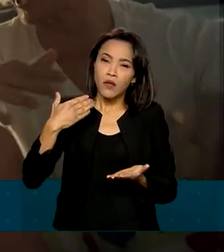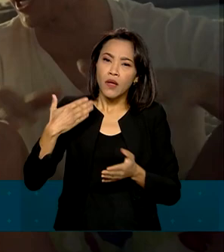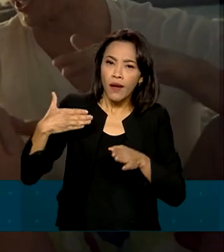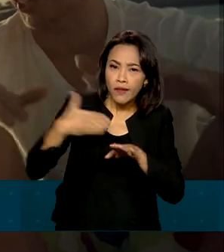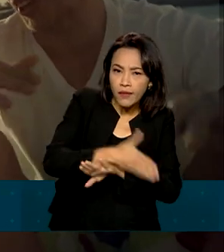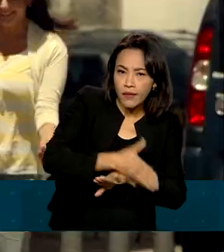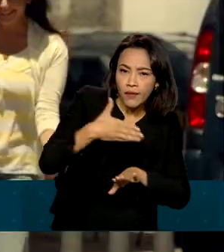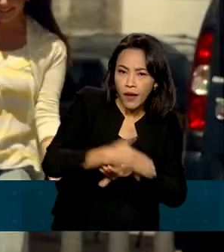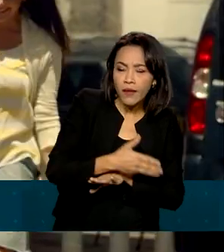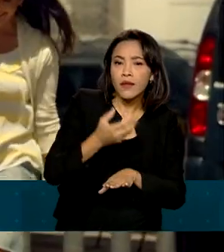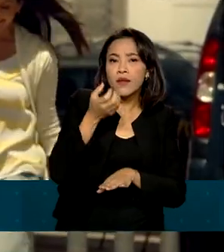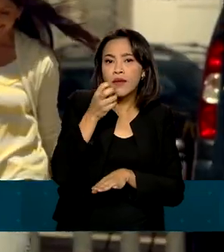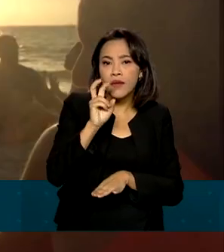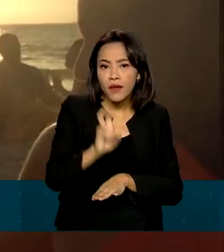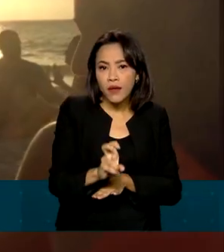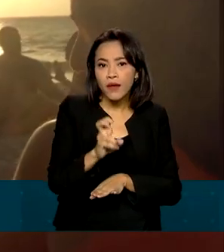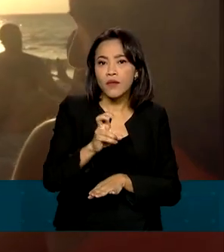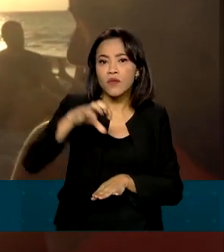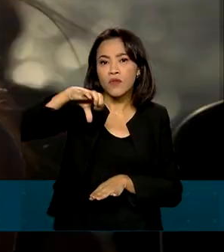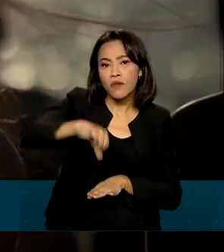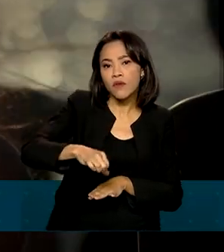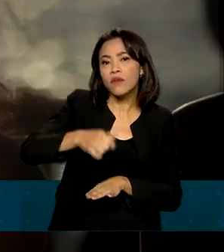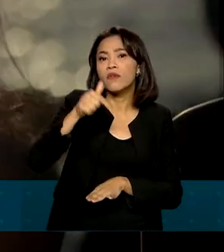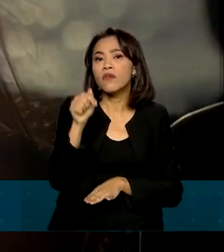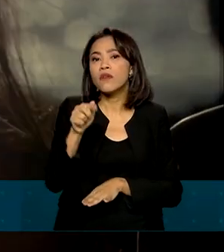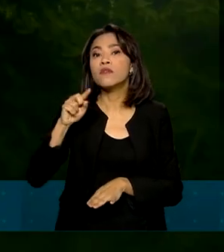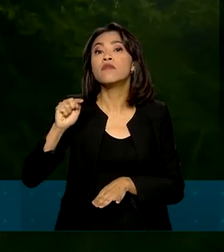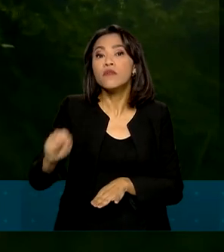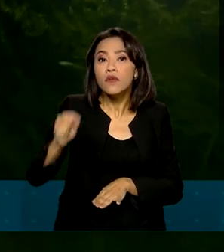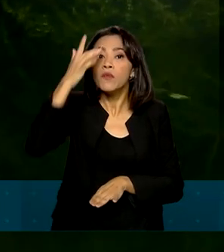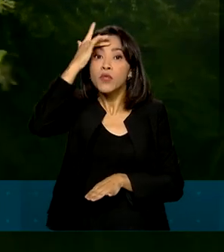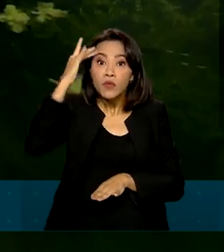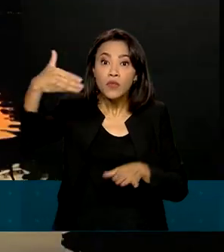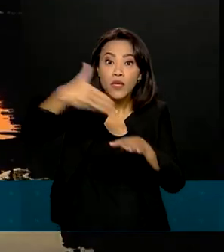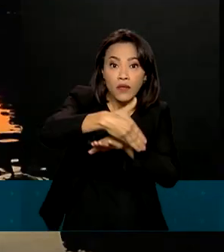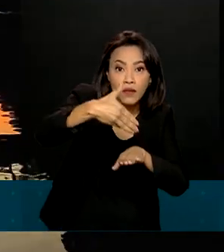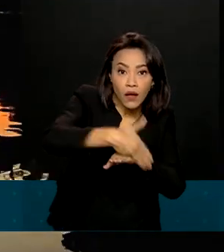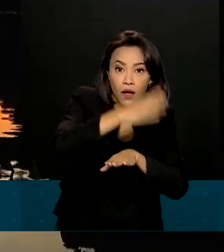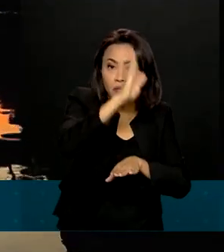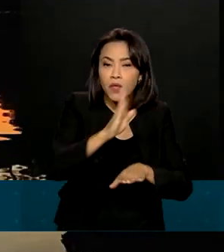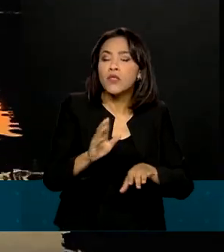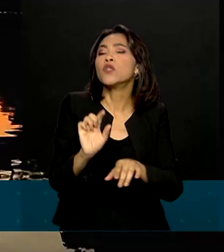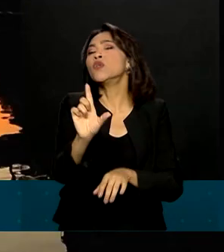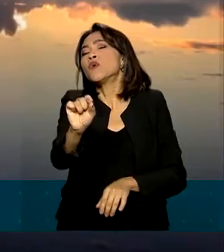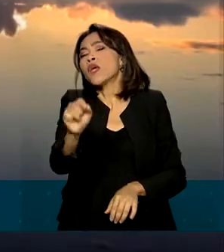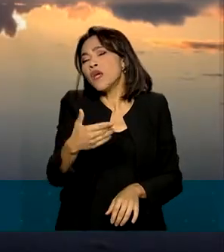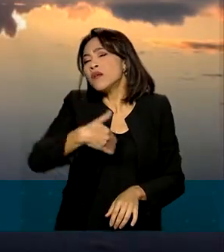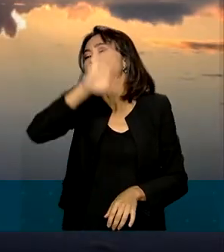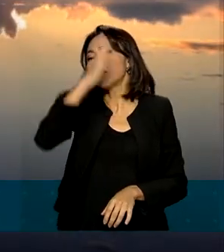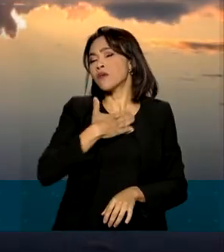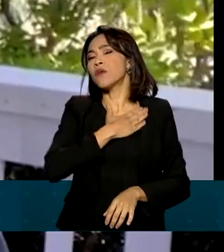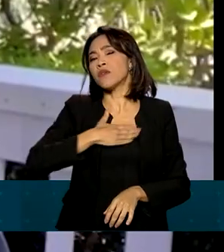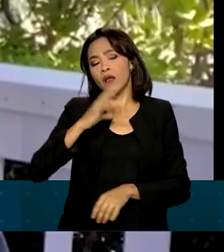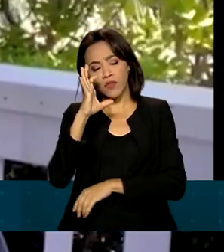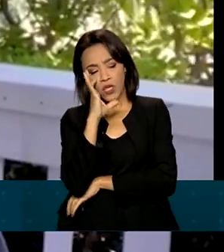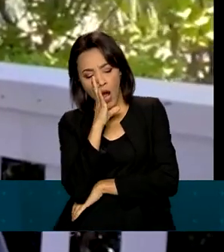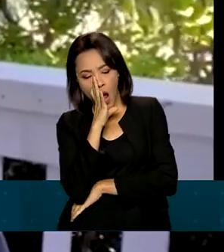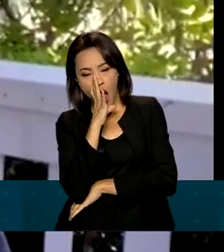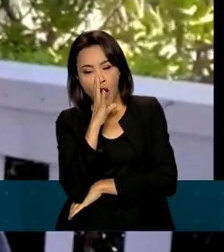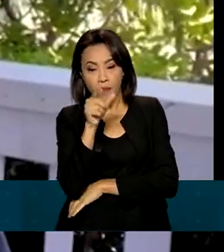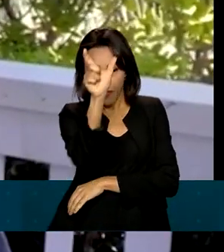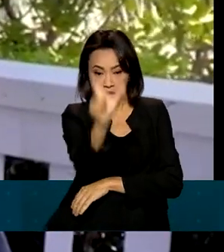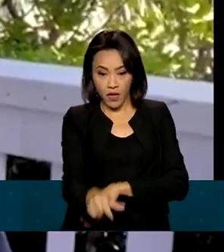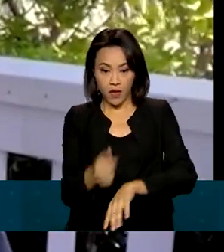597 mil visitantes estrangeiros. E o que será que eles mais gostaram de ver por aqui? Rob